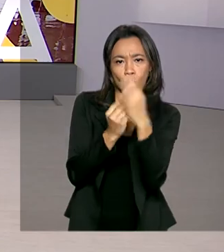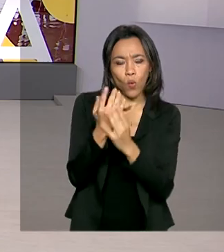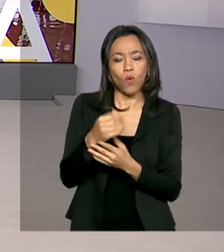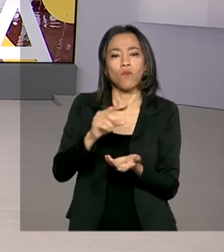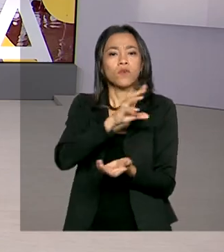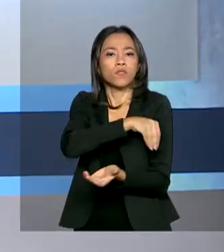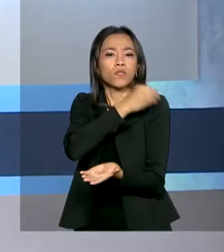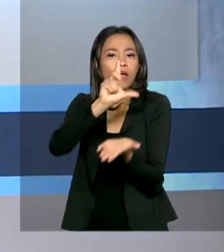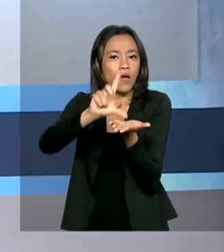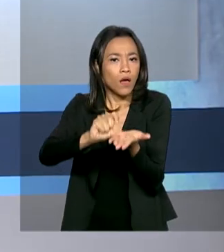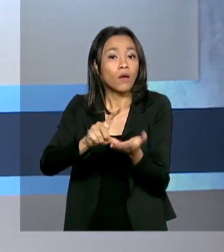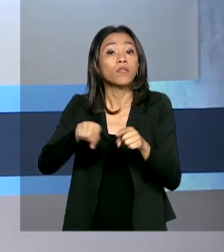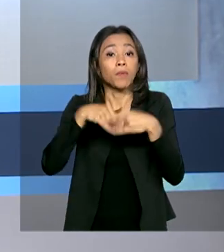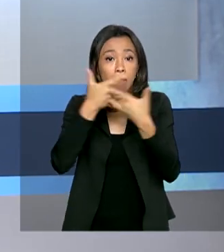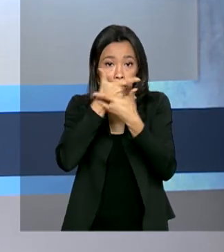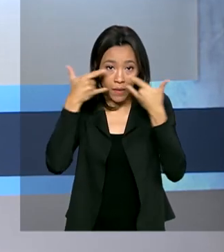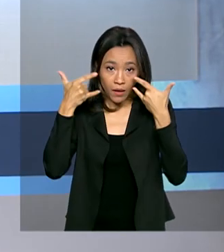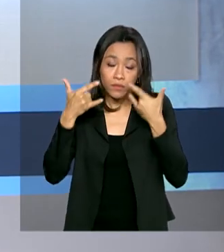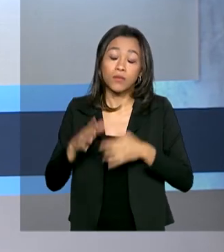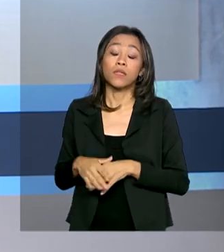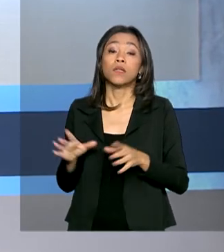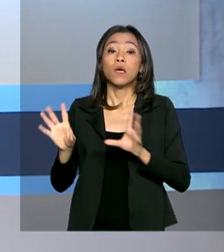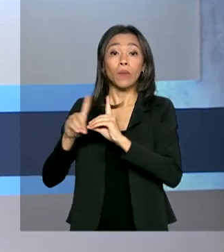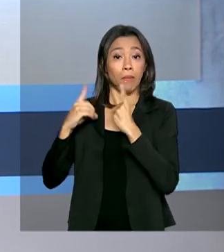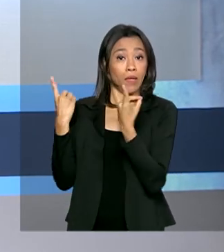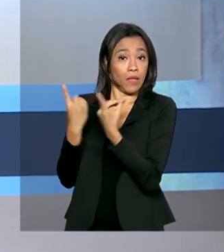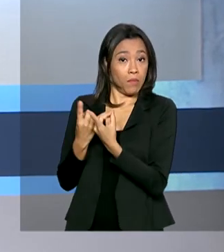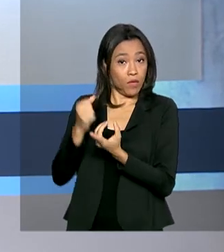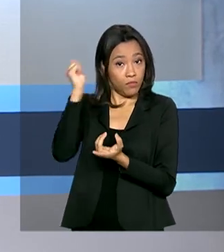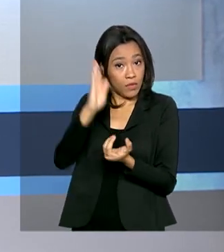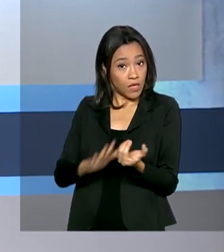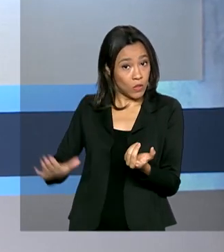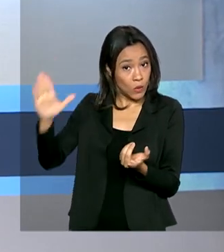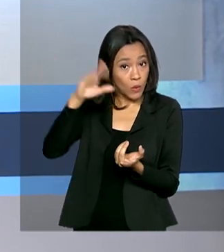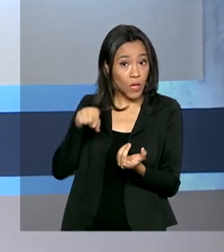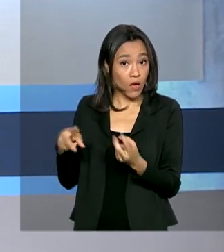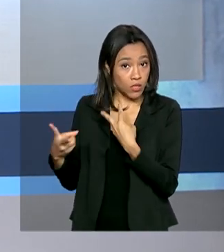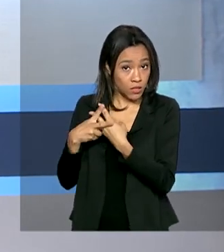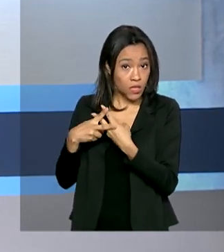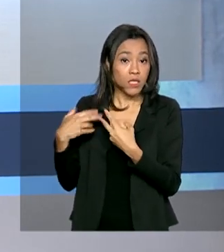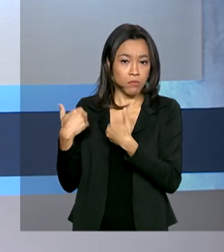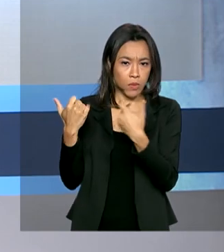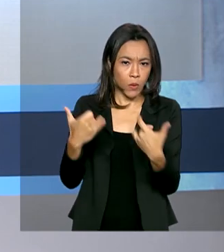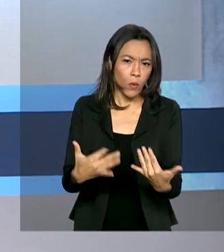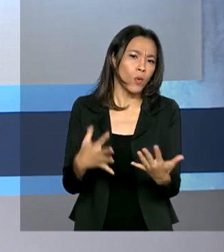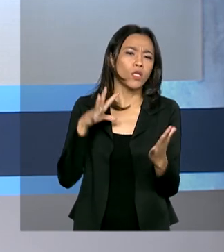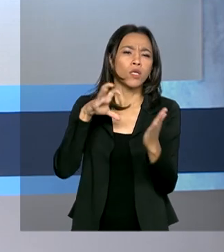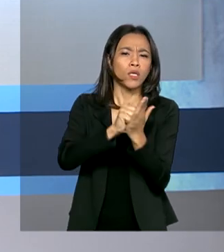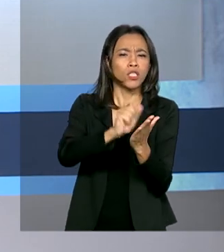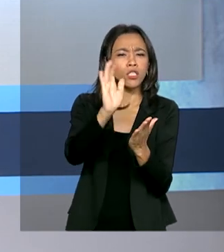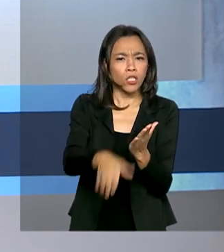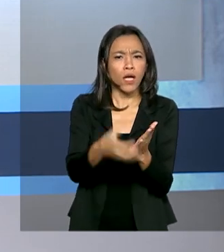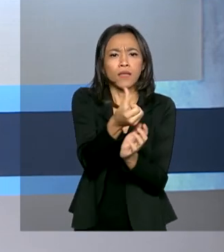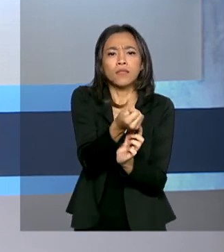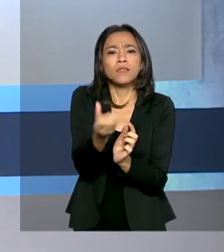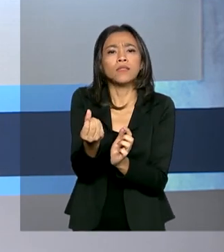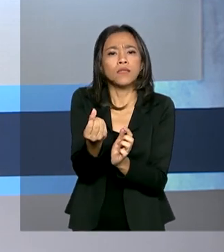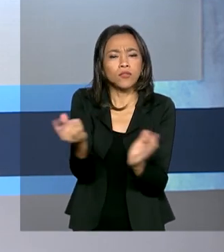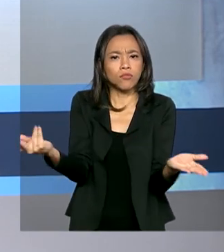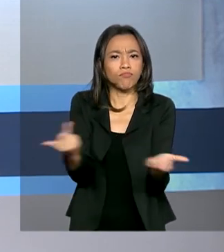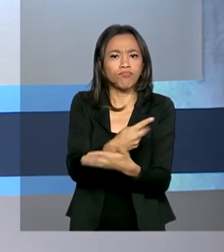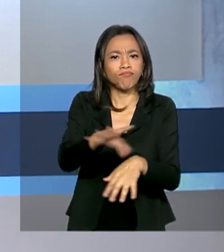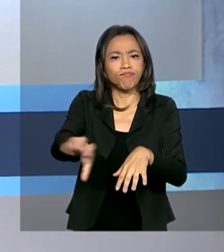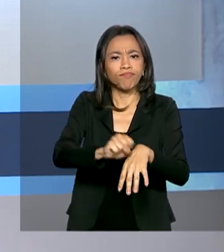máscaras. De acordo com o Departamento Penitenciário Nacional, já foram registrados 600 casos de coronavírus no sistema